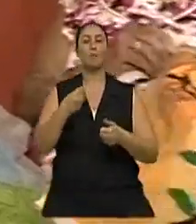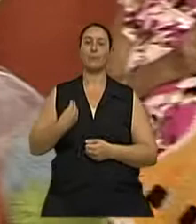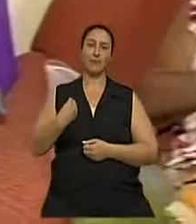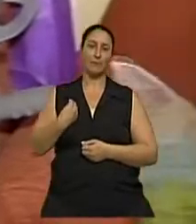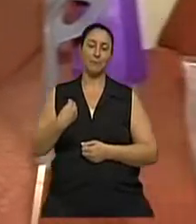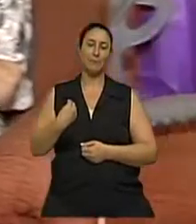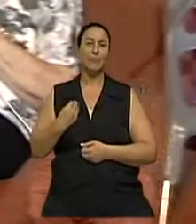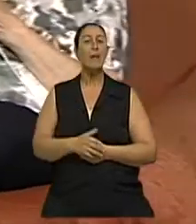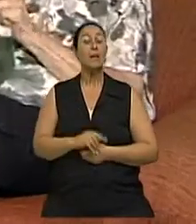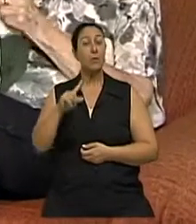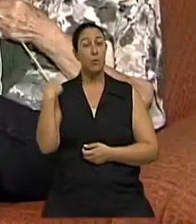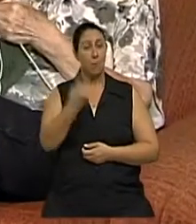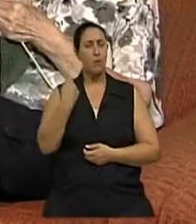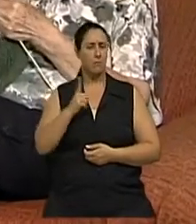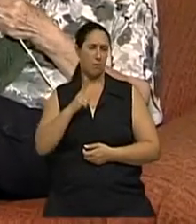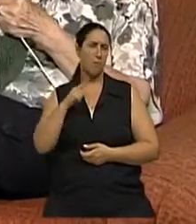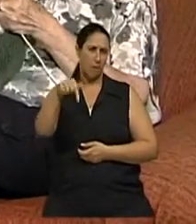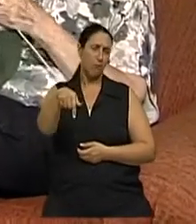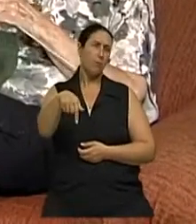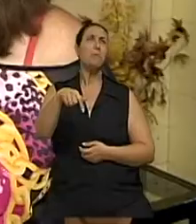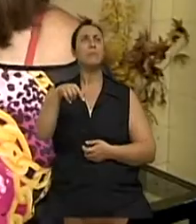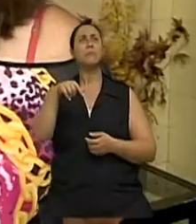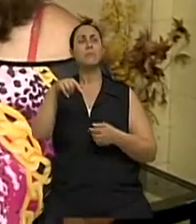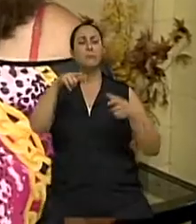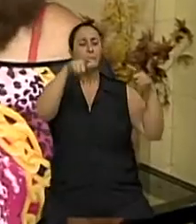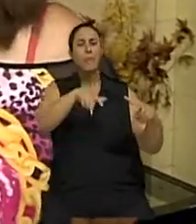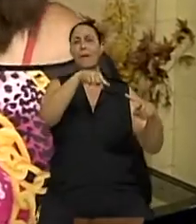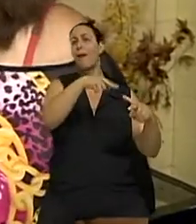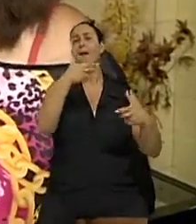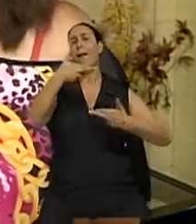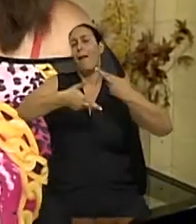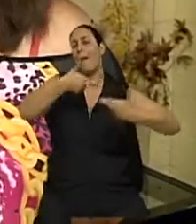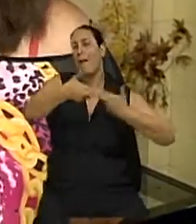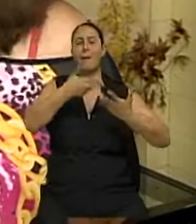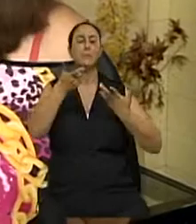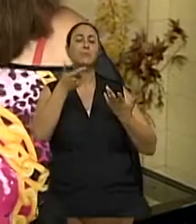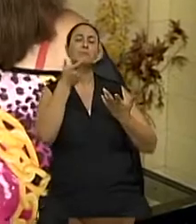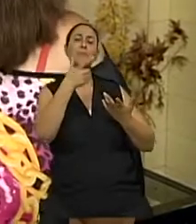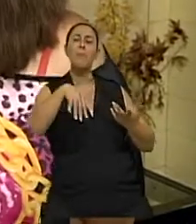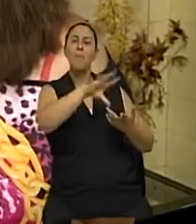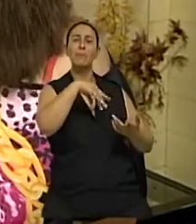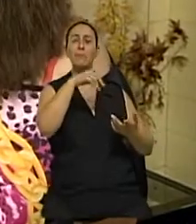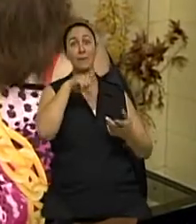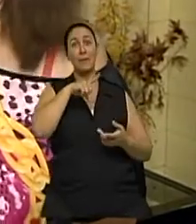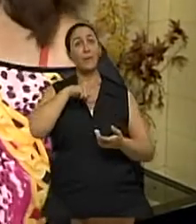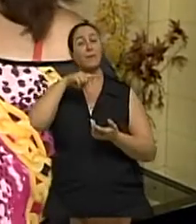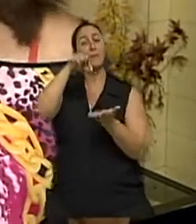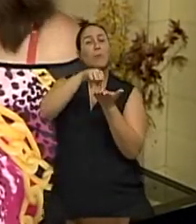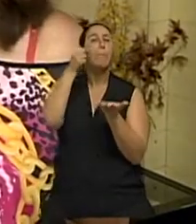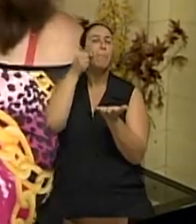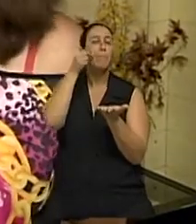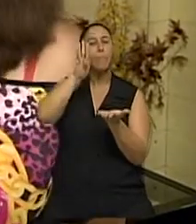temos, nós temos assim a parte recreativa, por exemplo, né? Nós temos bingo todas as terças